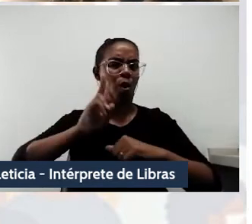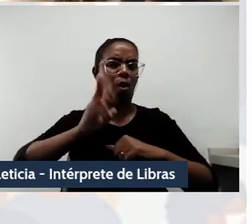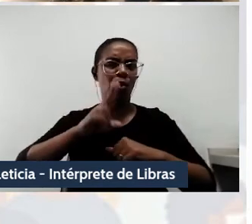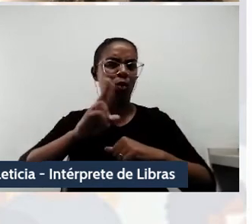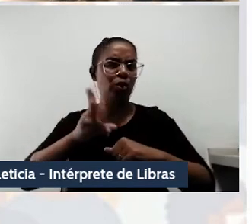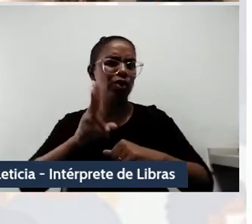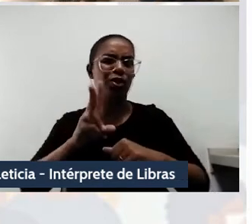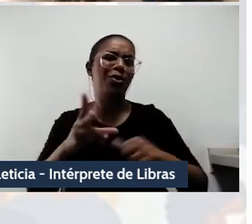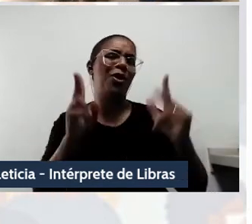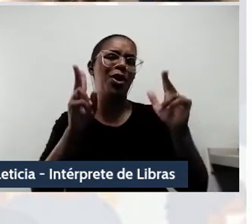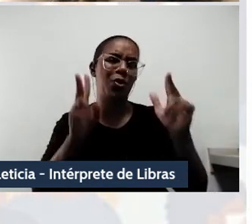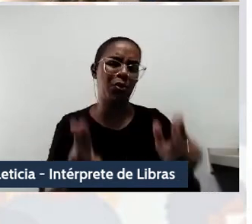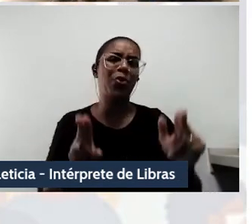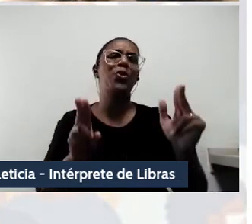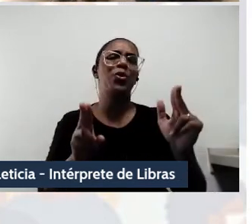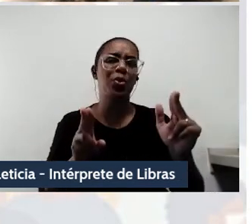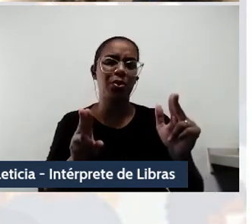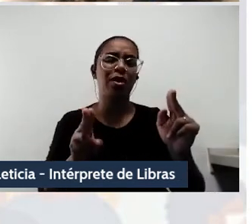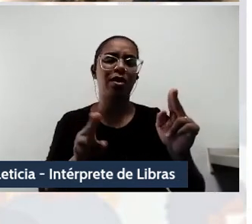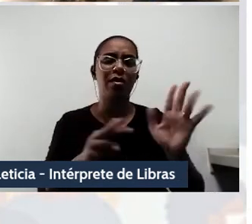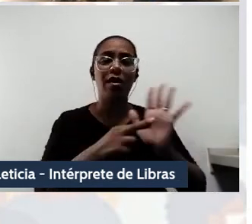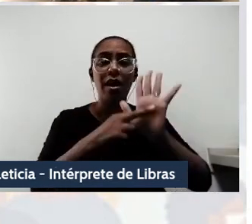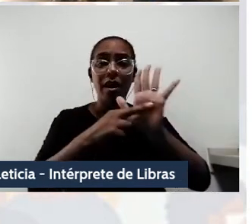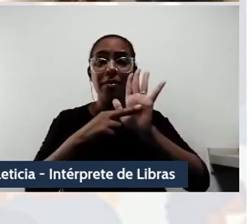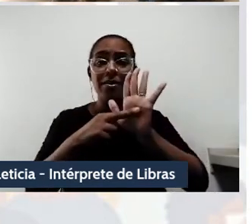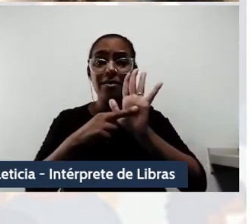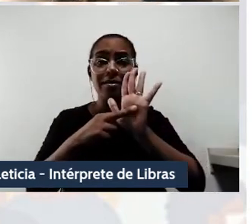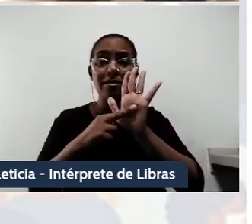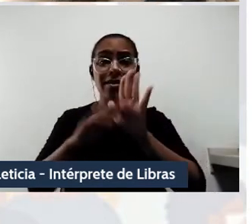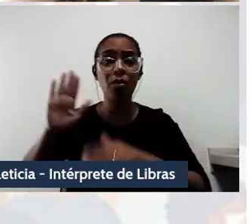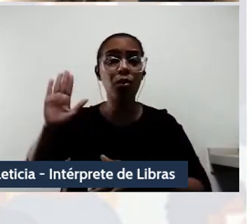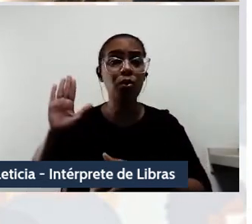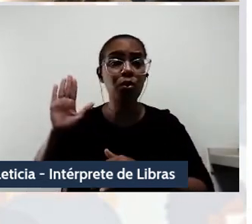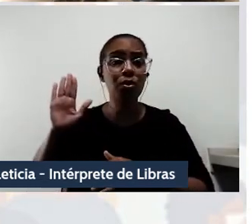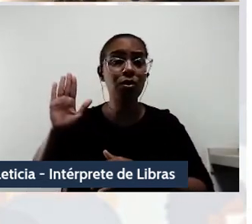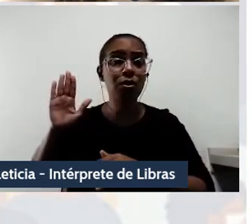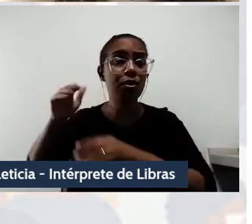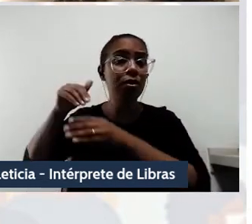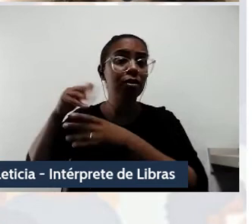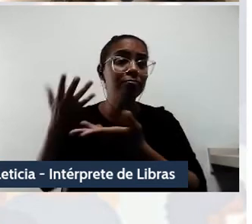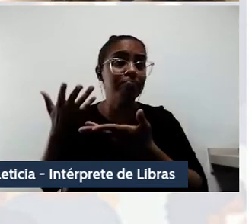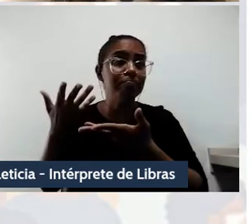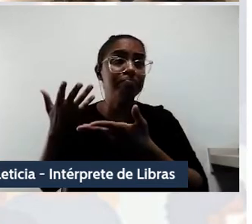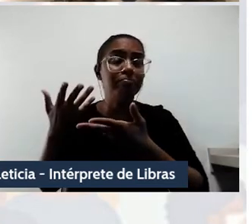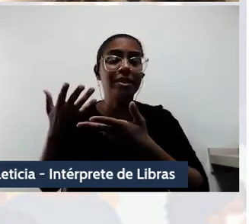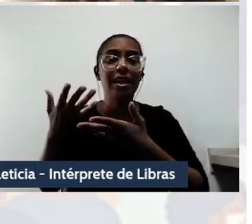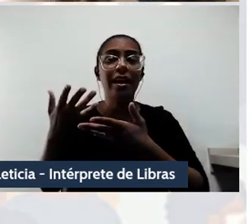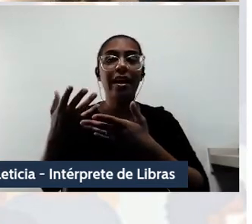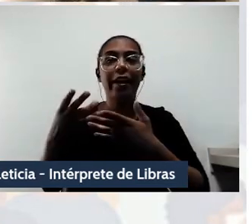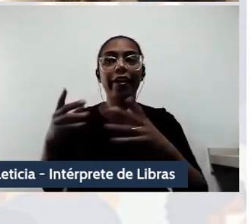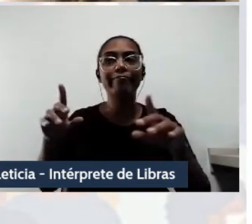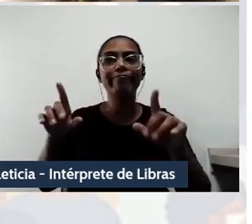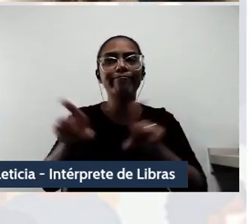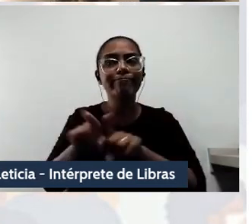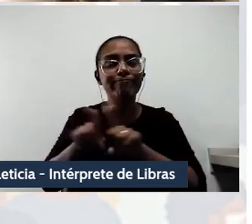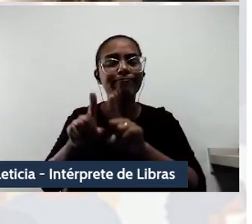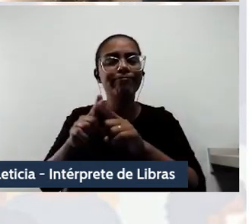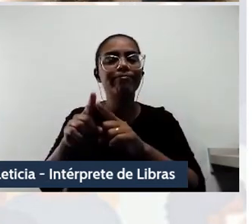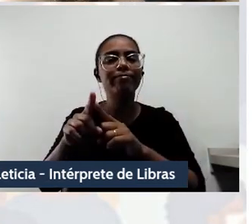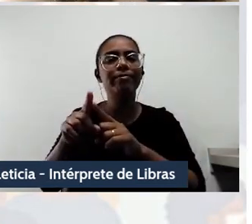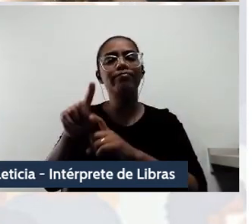principalmente na representação de partidos políticos. Silvia nos provoca a pensar uma democracia